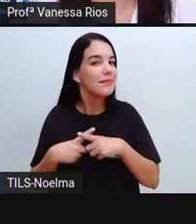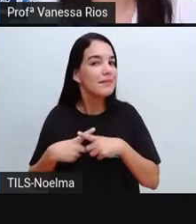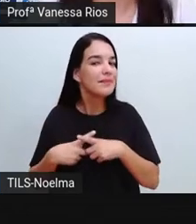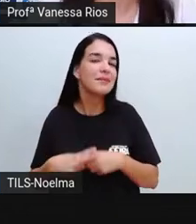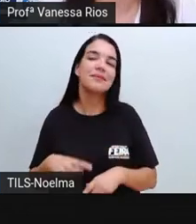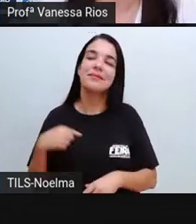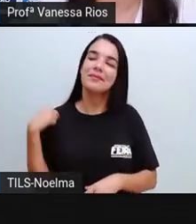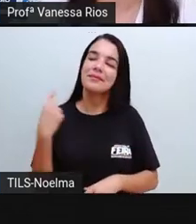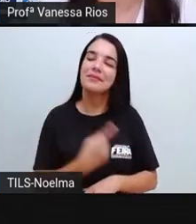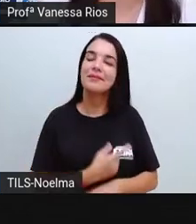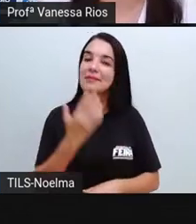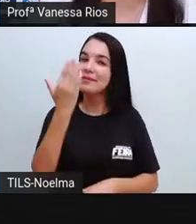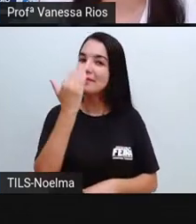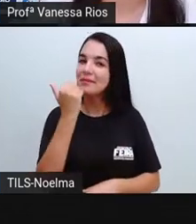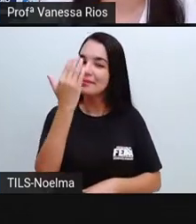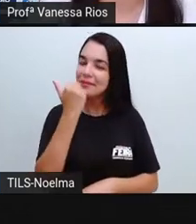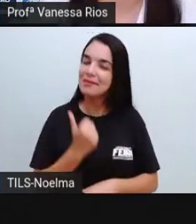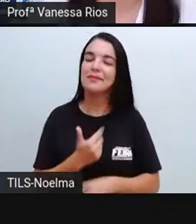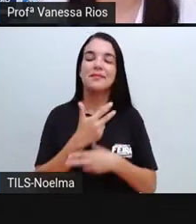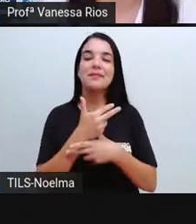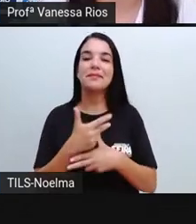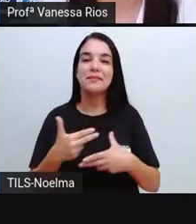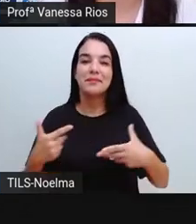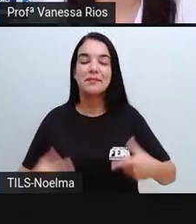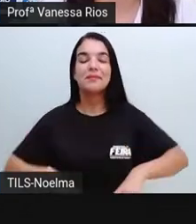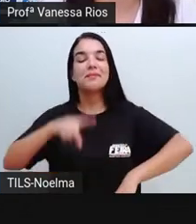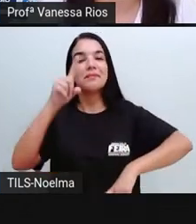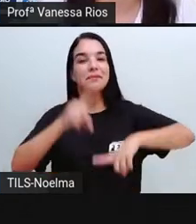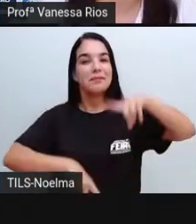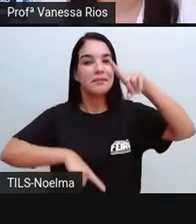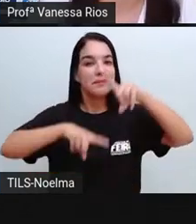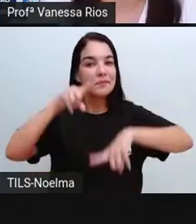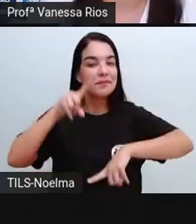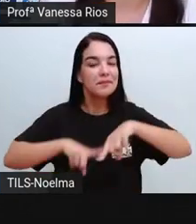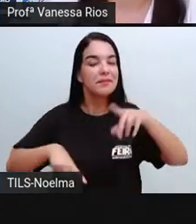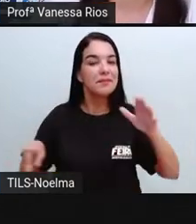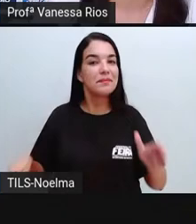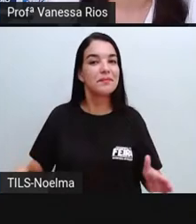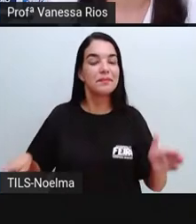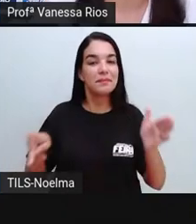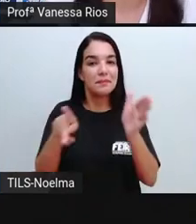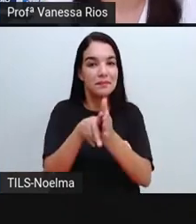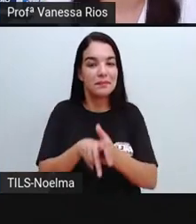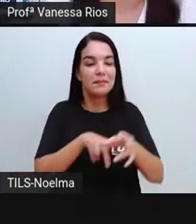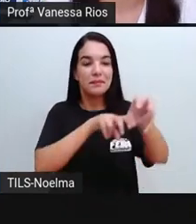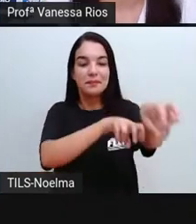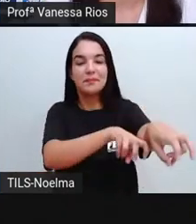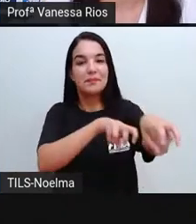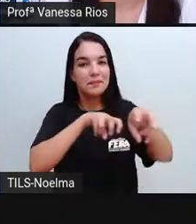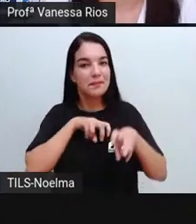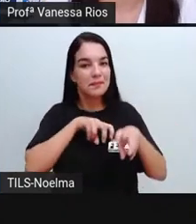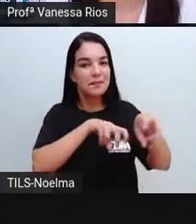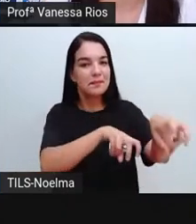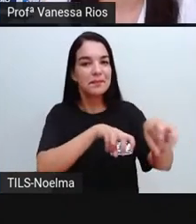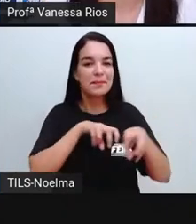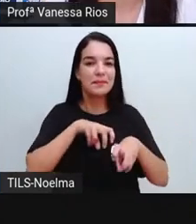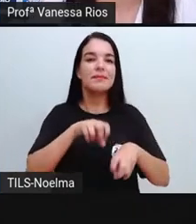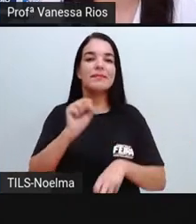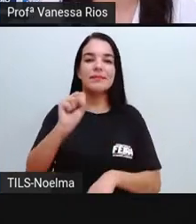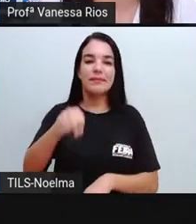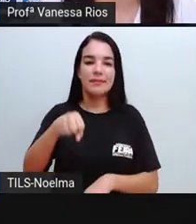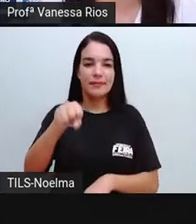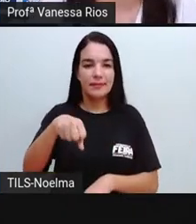alimentamos, nós consumimos diversos produtos, não só da alimentação, que está aí, estão